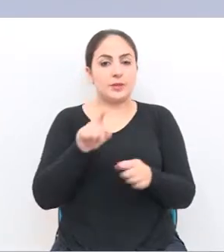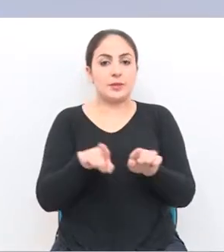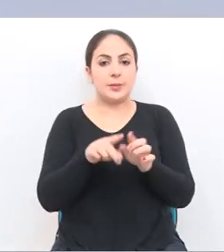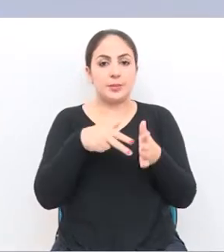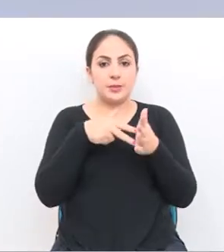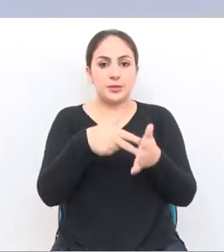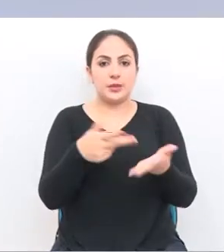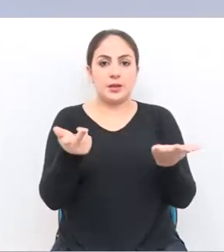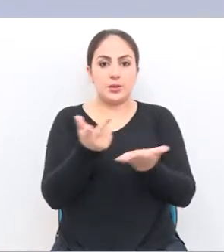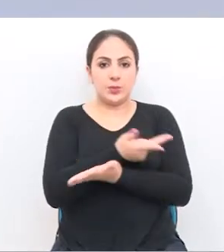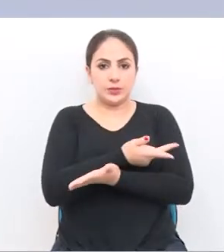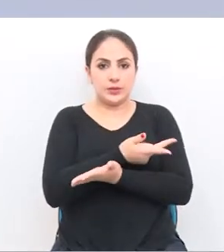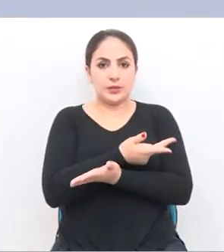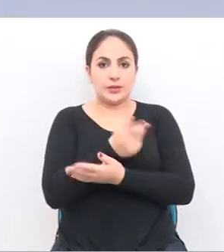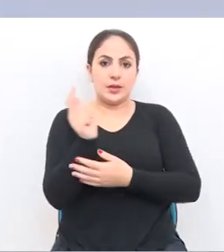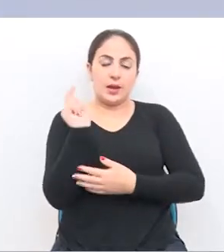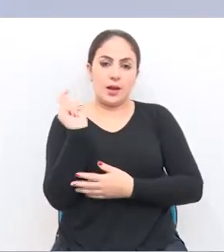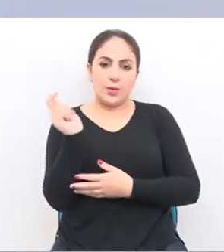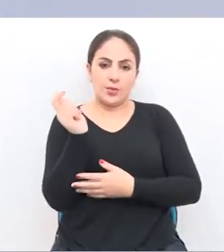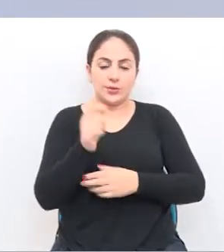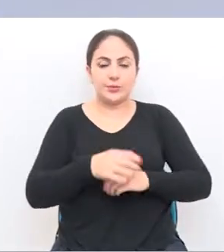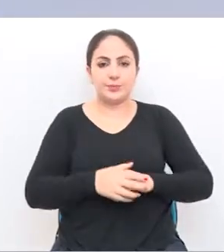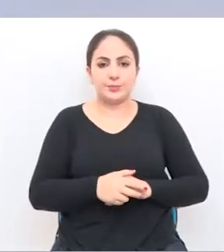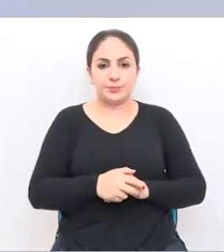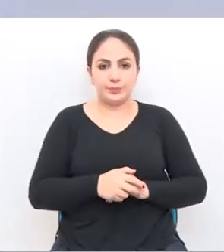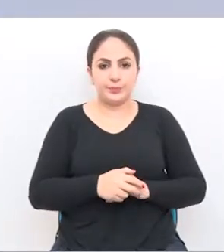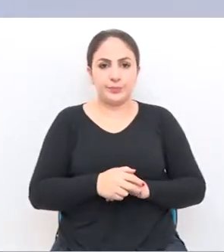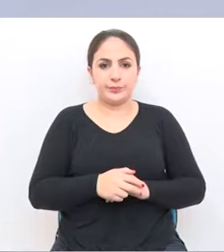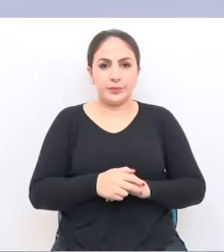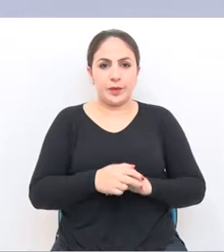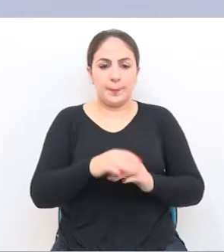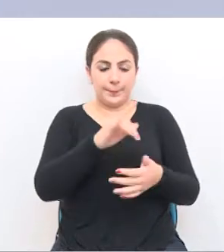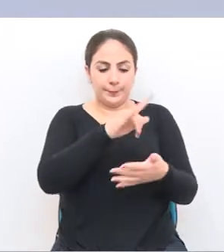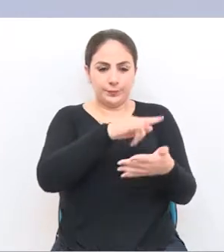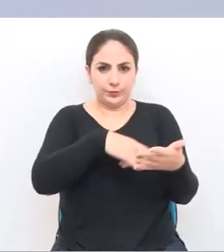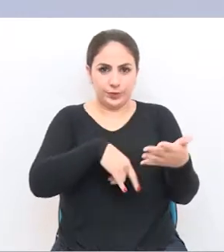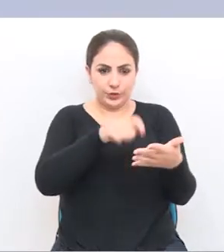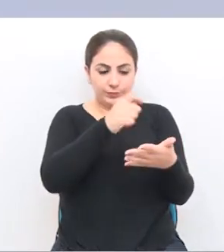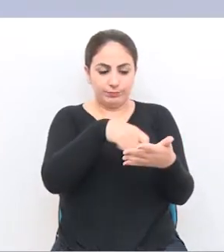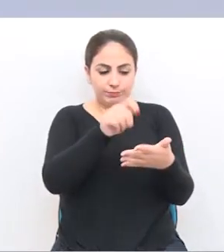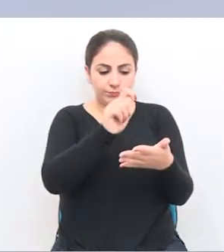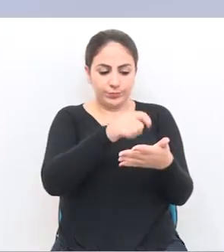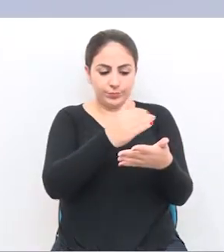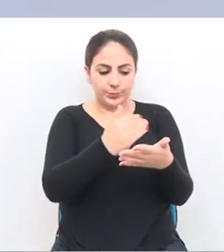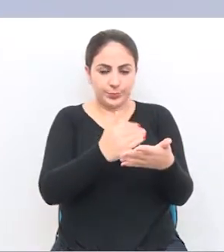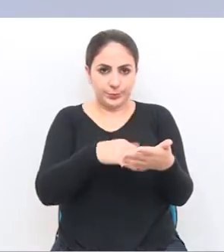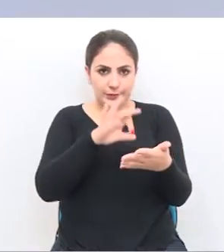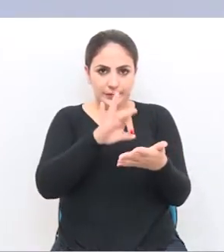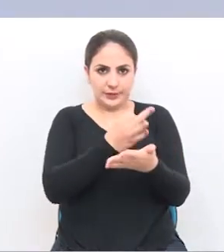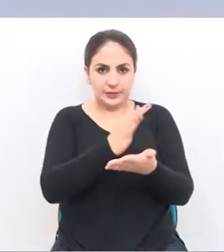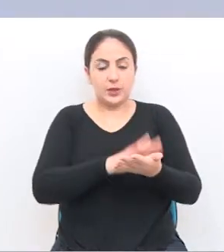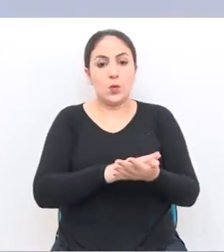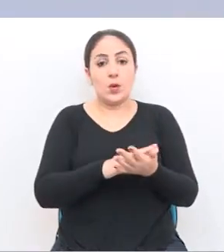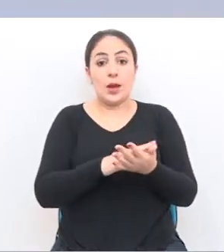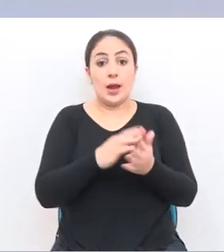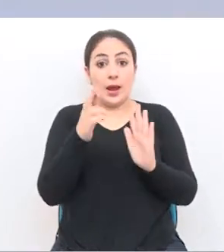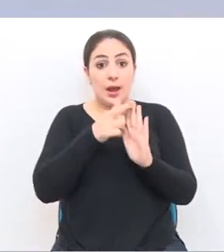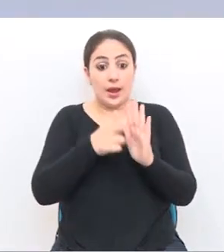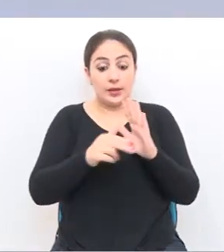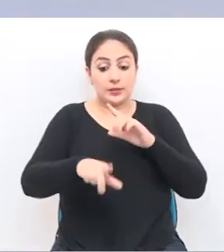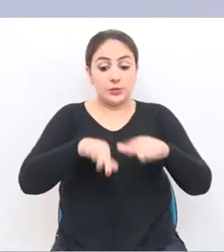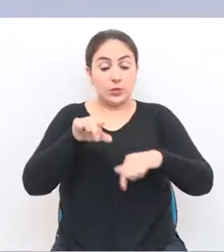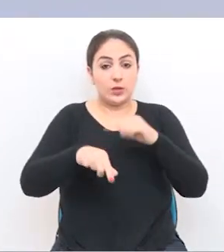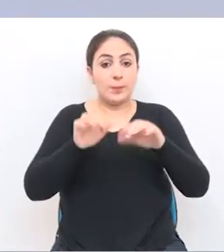amanhã e as apresentações acontecem em agosto. A ficha de inscrição, os critérios de seleção e outros